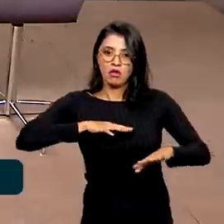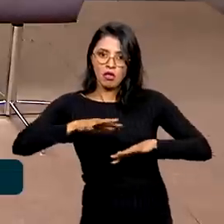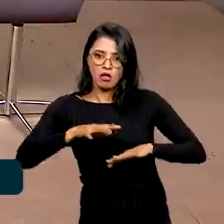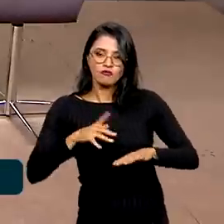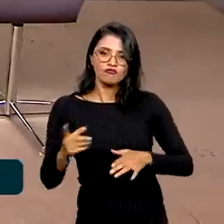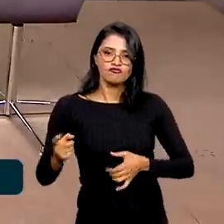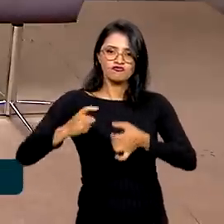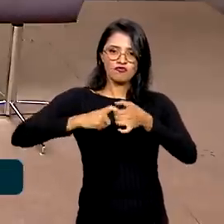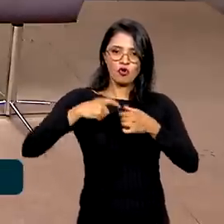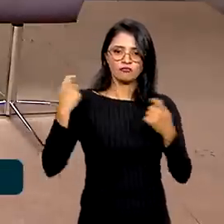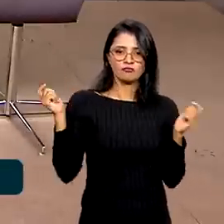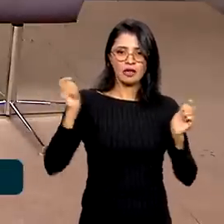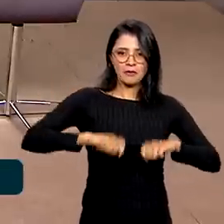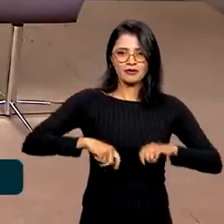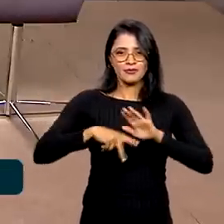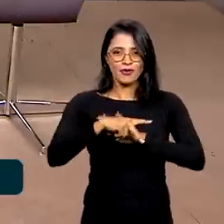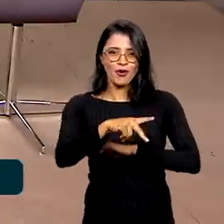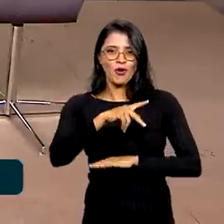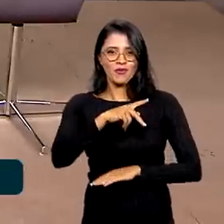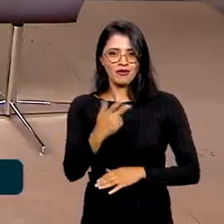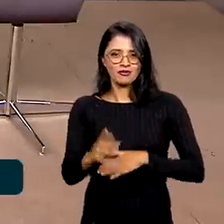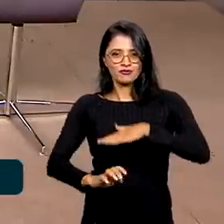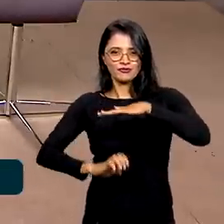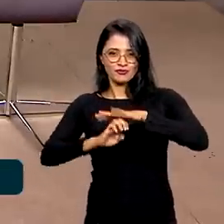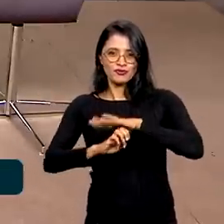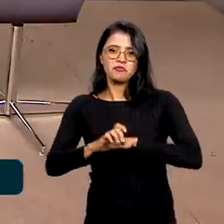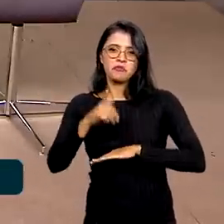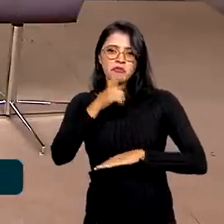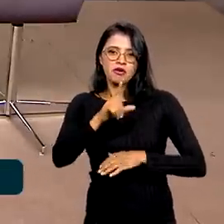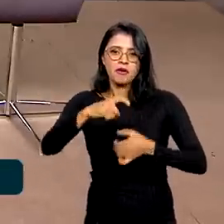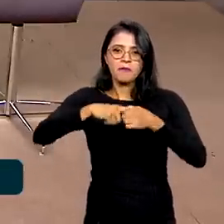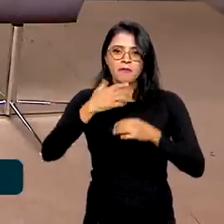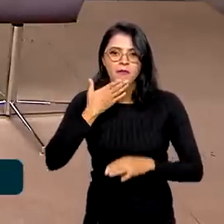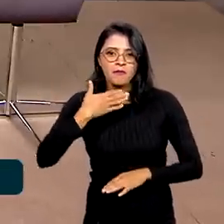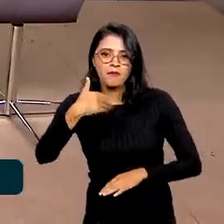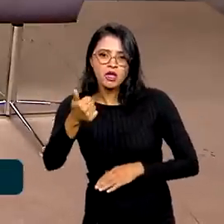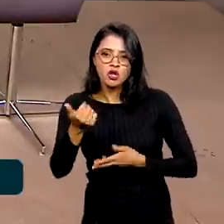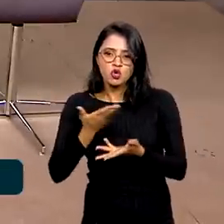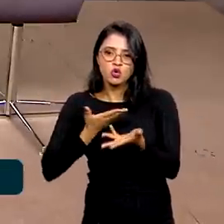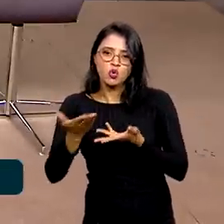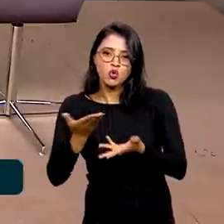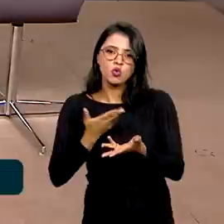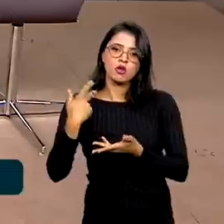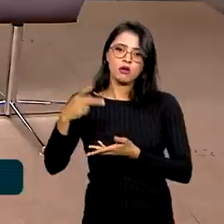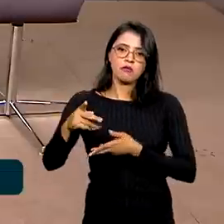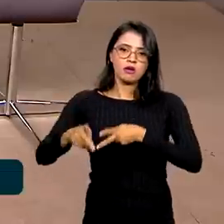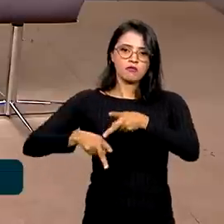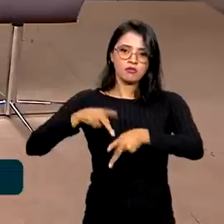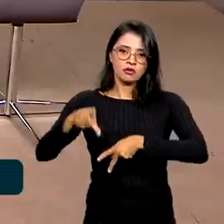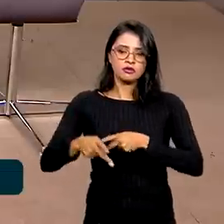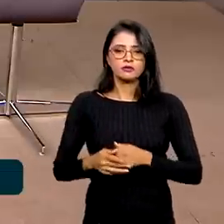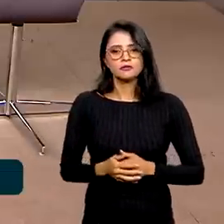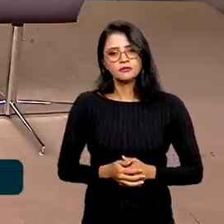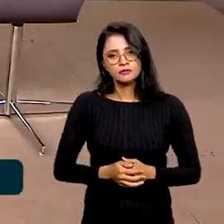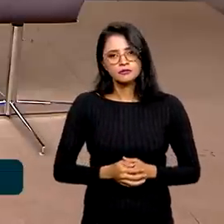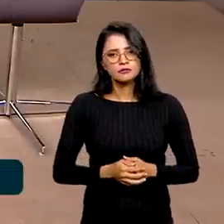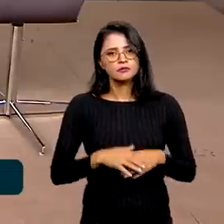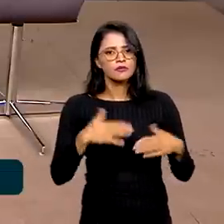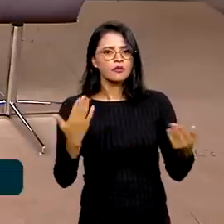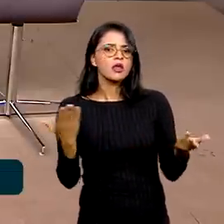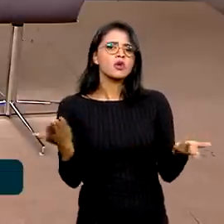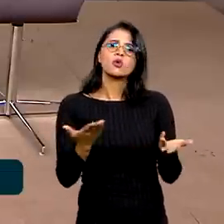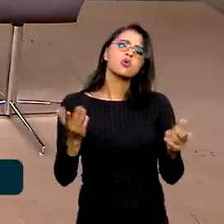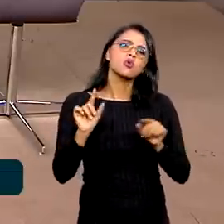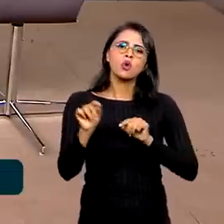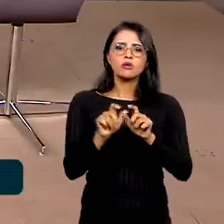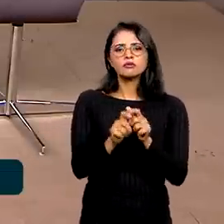reconstrução das capacidades do Estado para, justamente, melhorar a prestação de serviços para a população. E considerando